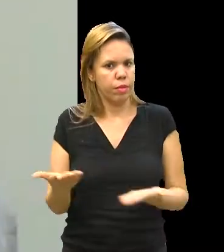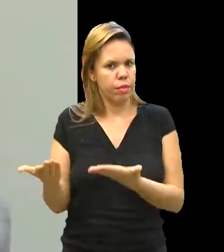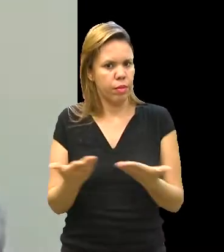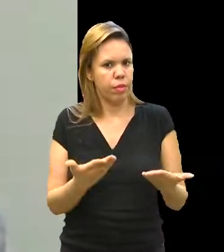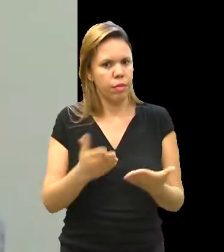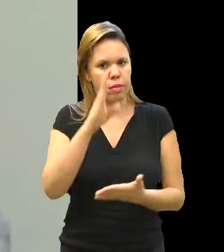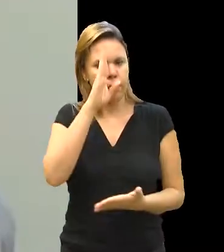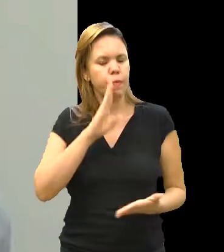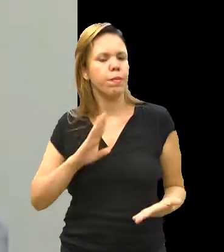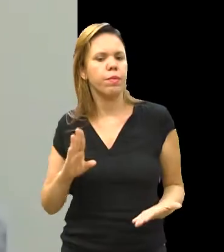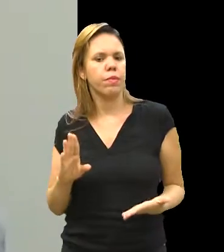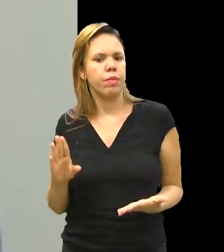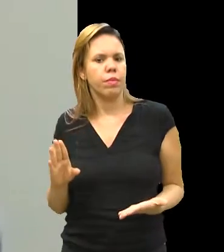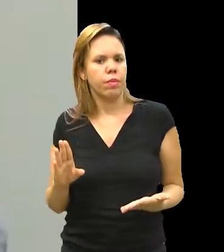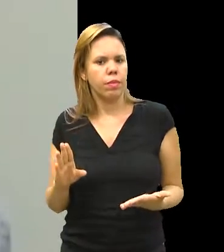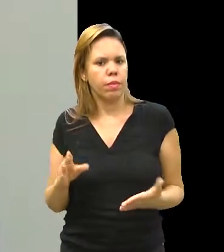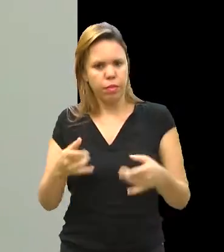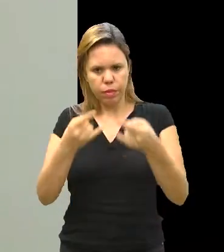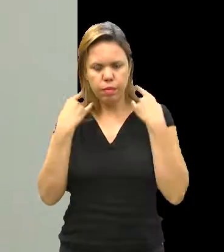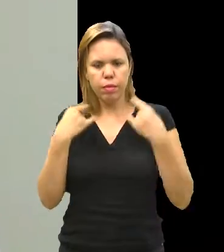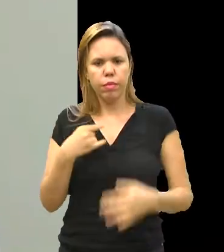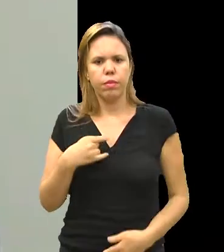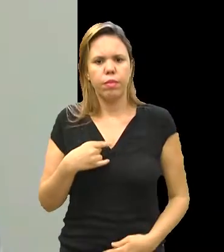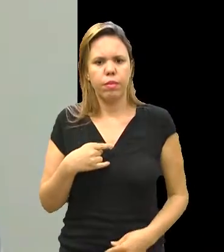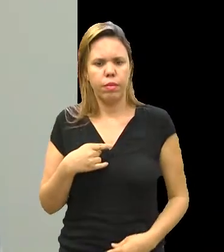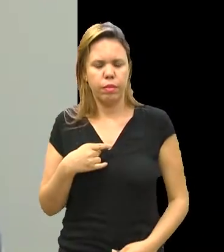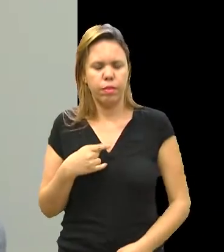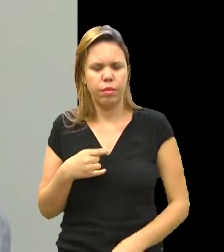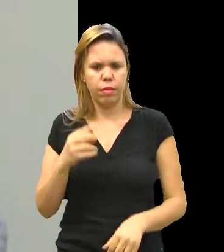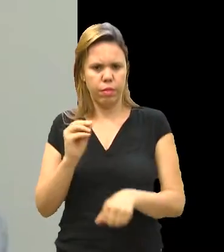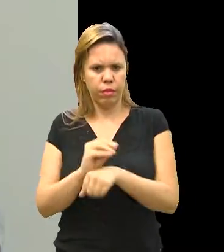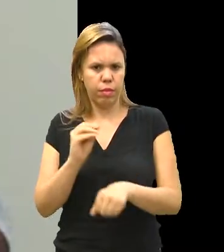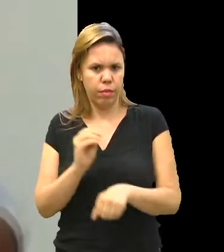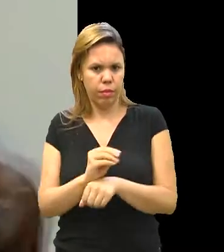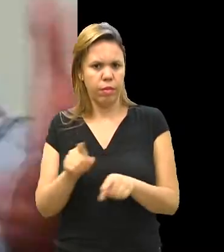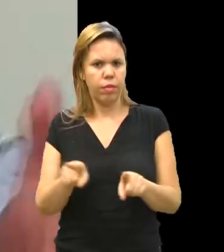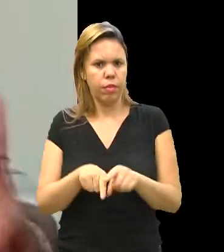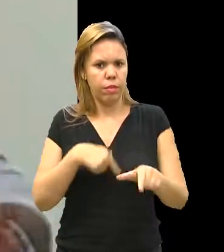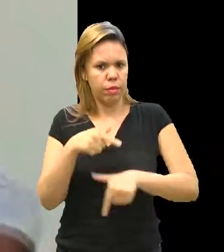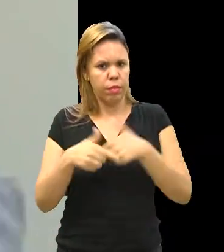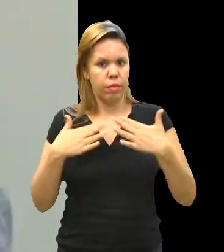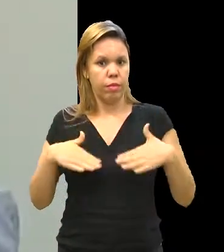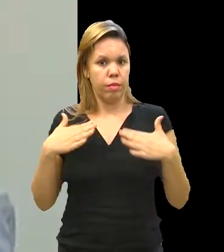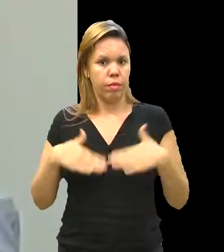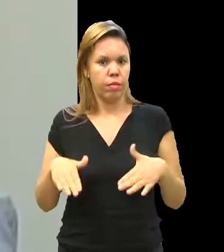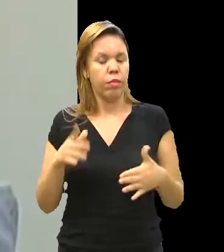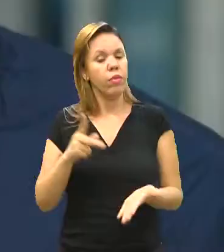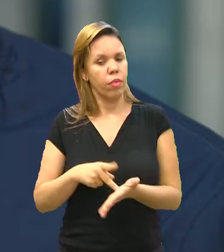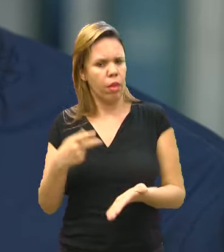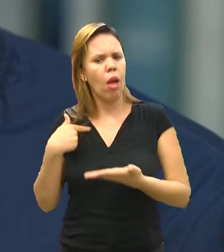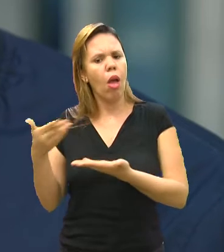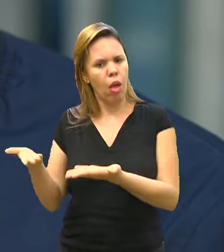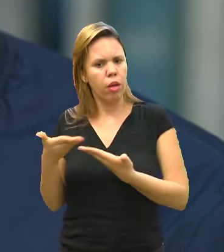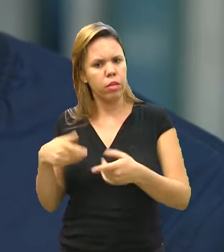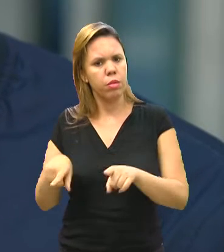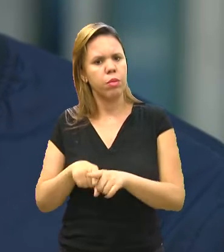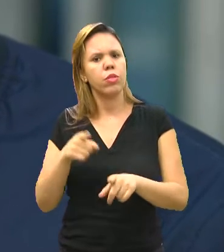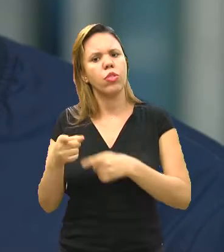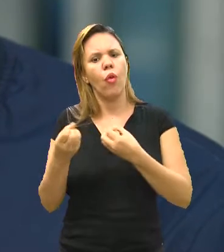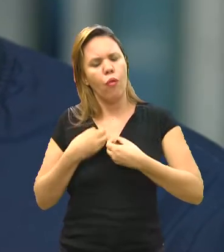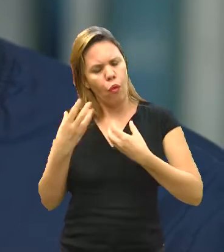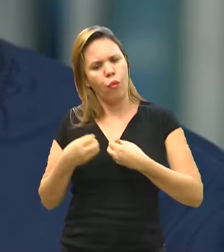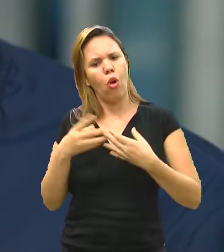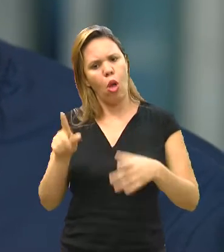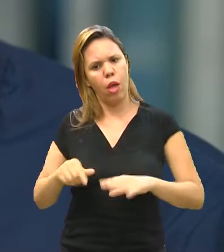saúde receberem gratuitamente essa máscara protetora para poderem, inclusive, trabalhar com tranquilidade. Na verdade, eu recebi